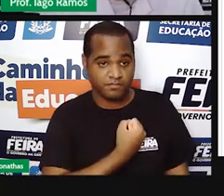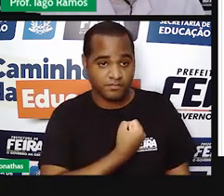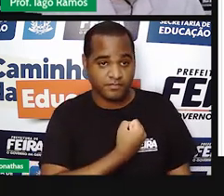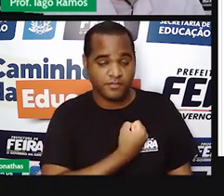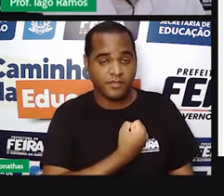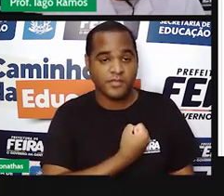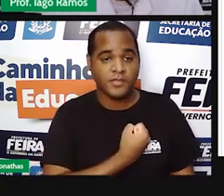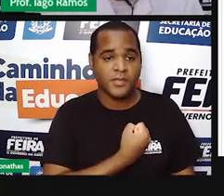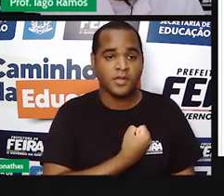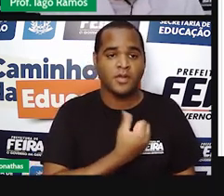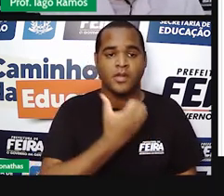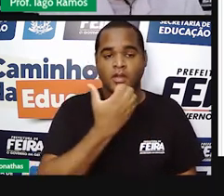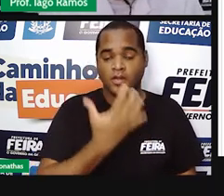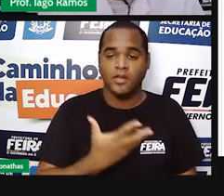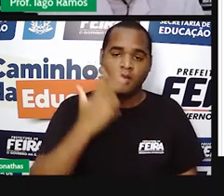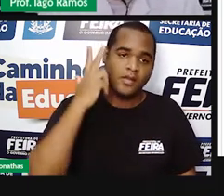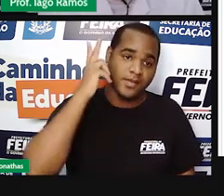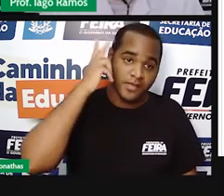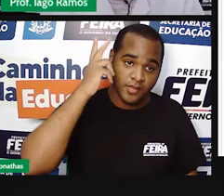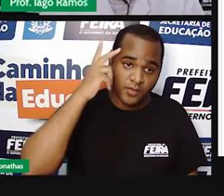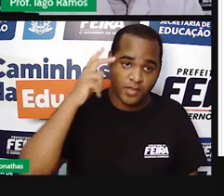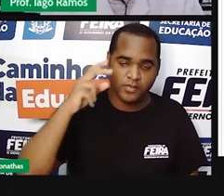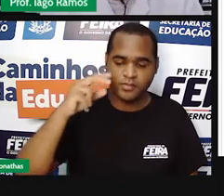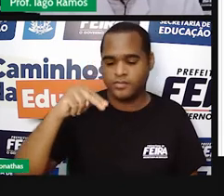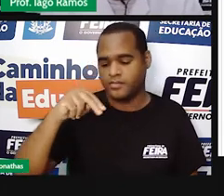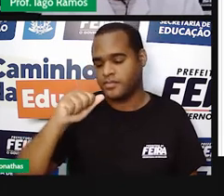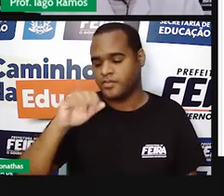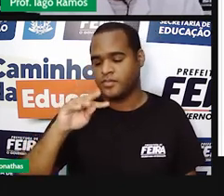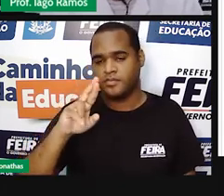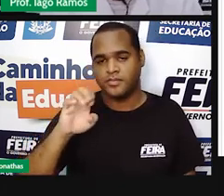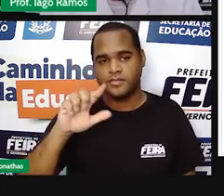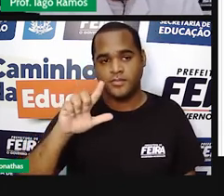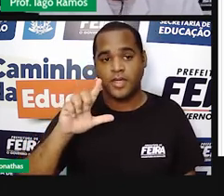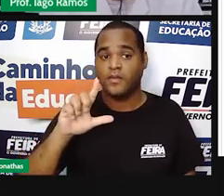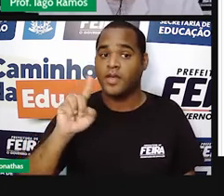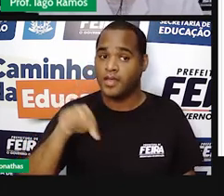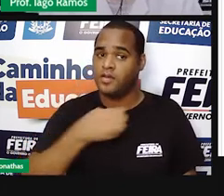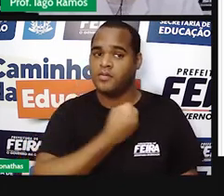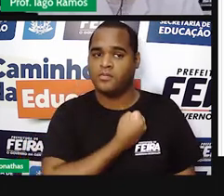naturais são números...